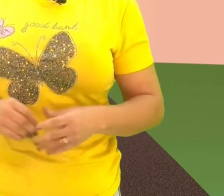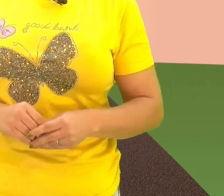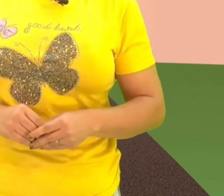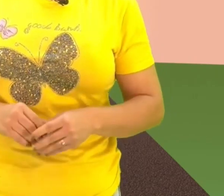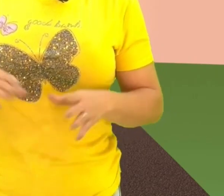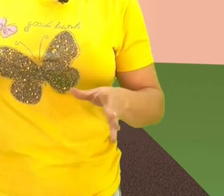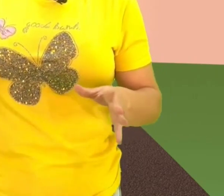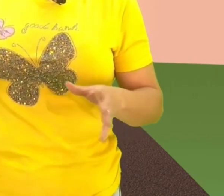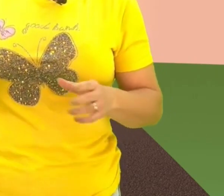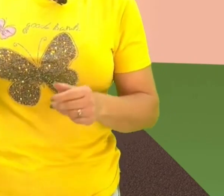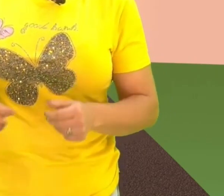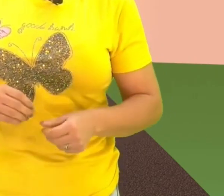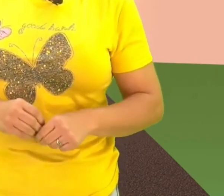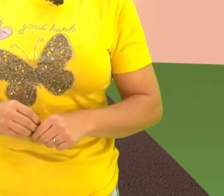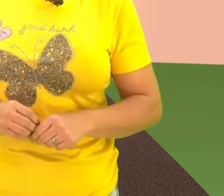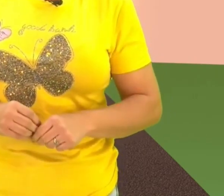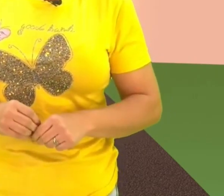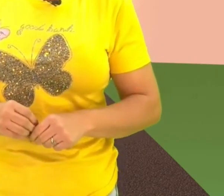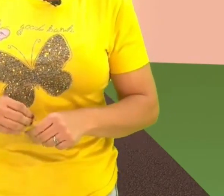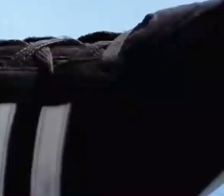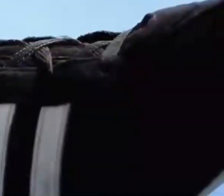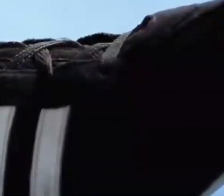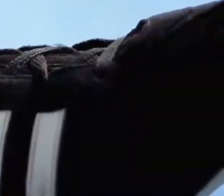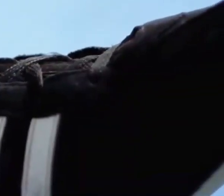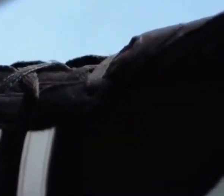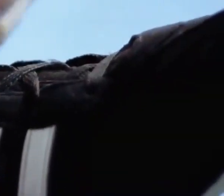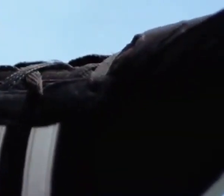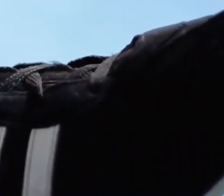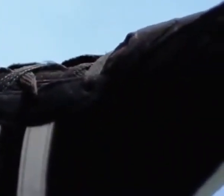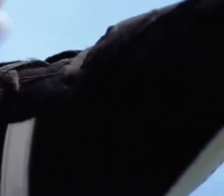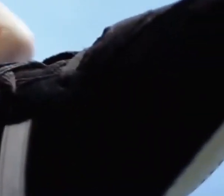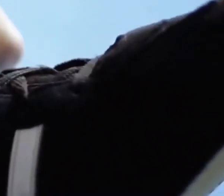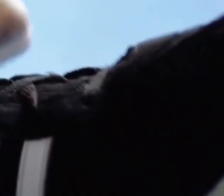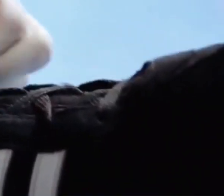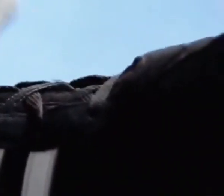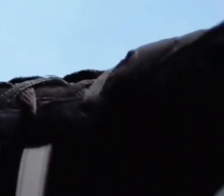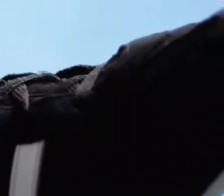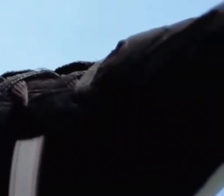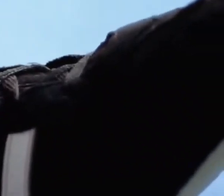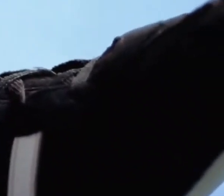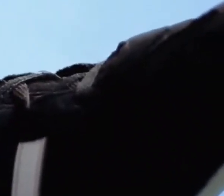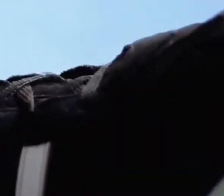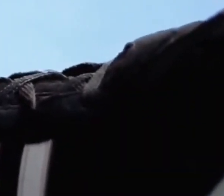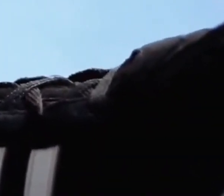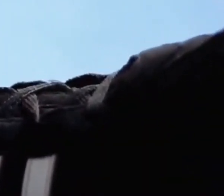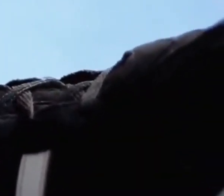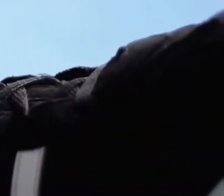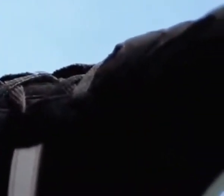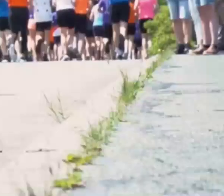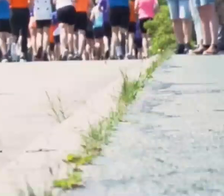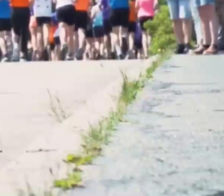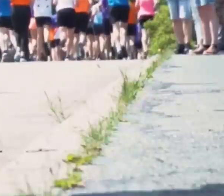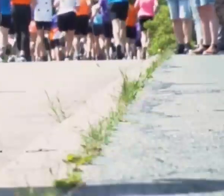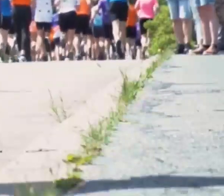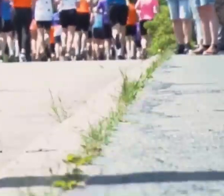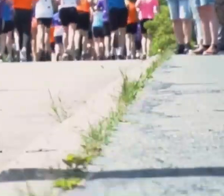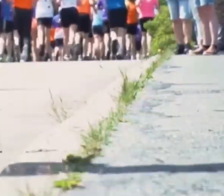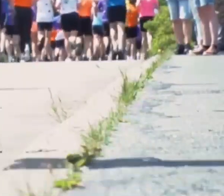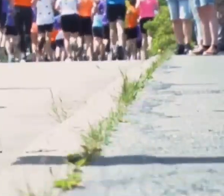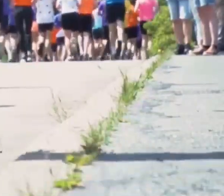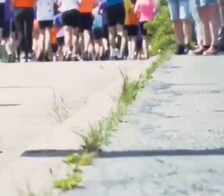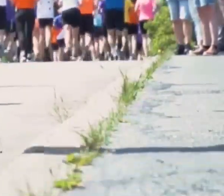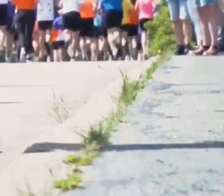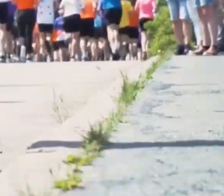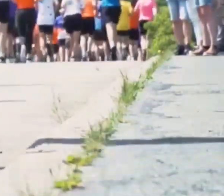estereótipo? Os estereótipos são imagens que se costumam aplicar a um grupo. A psicologia social considera que o